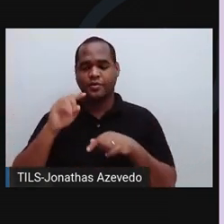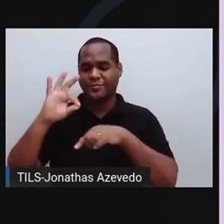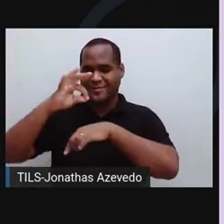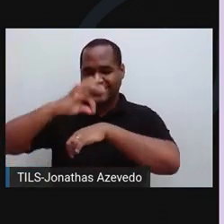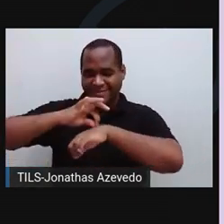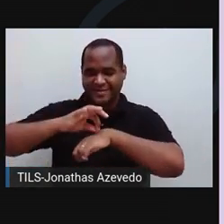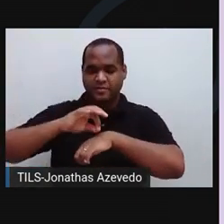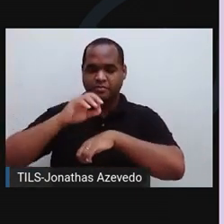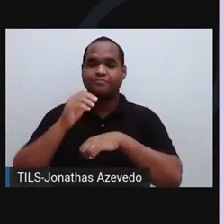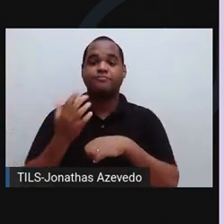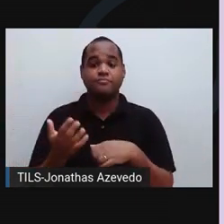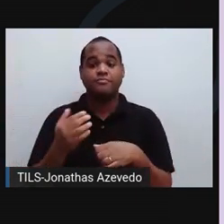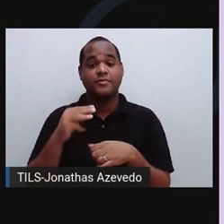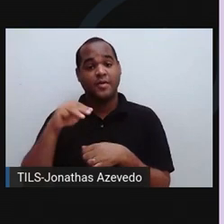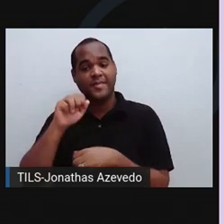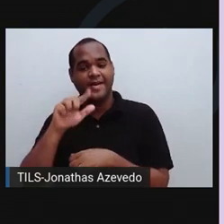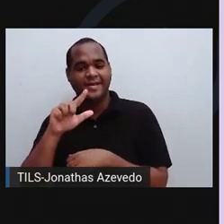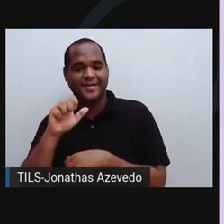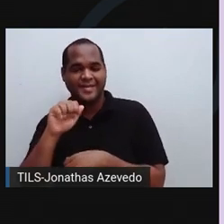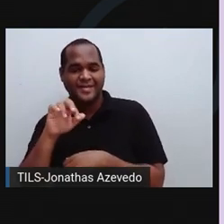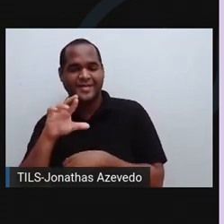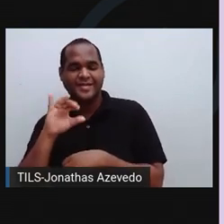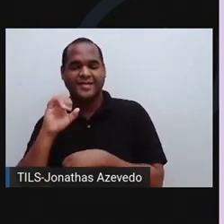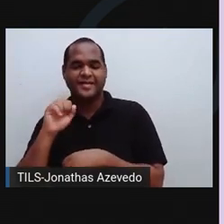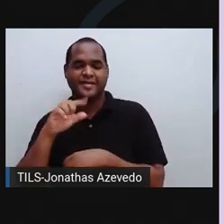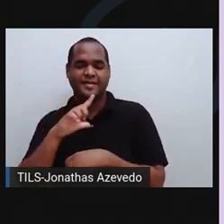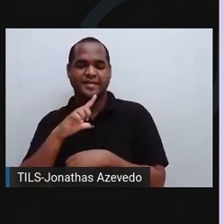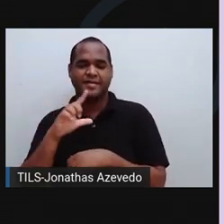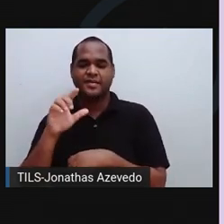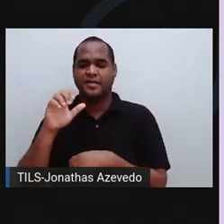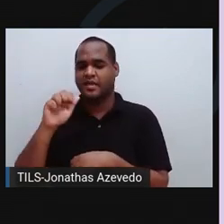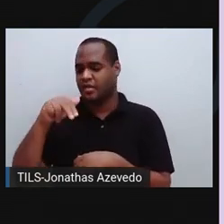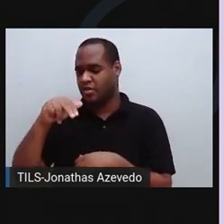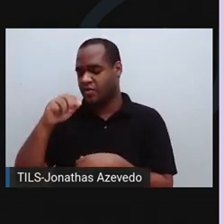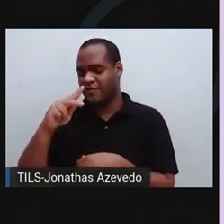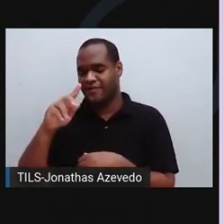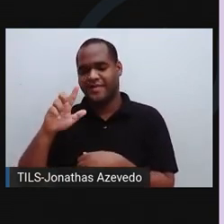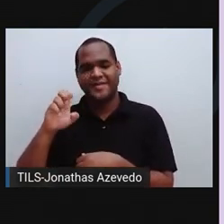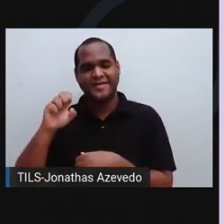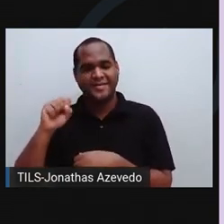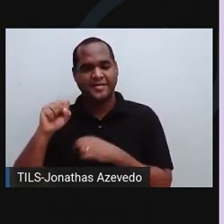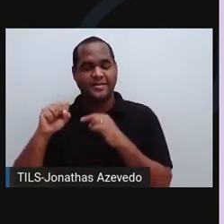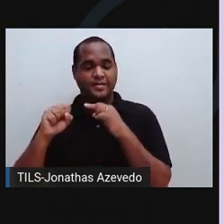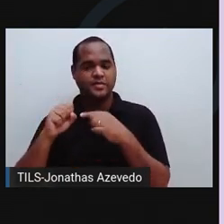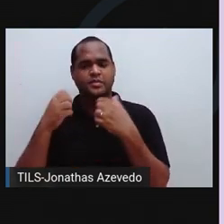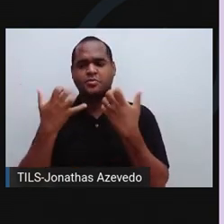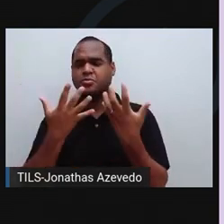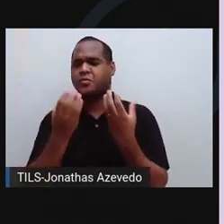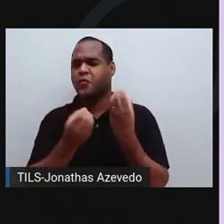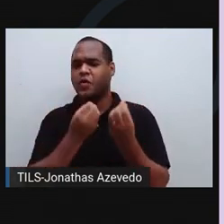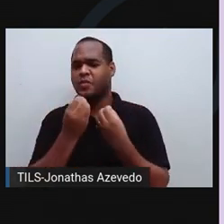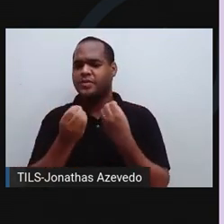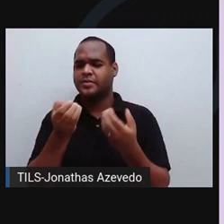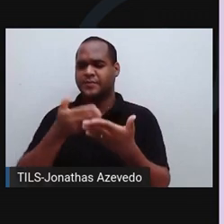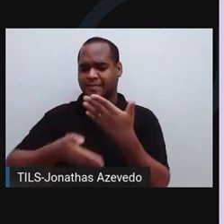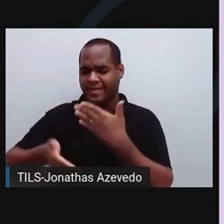Já a malária é por meio do mosquito anófiles. Quais seriam, então, as medidas profiláticas? Assim como eu falei lá nos casos